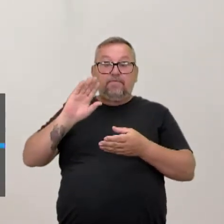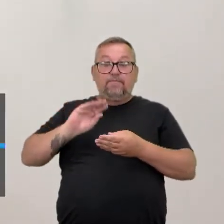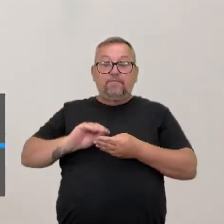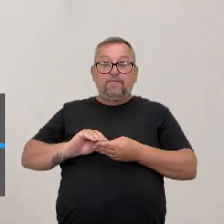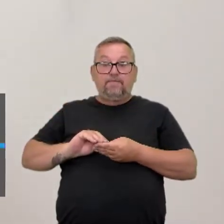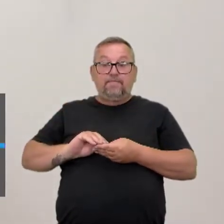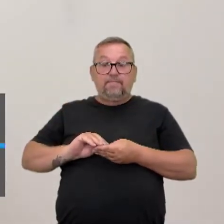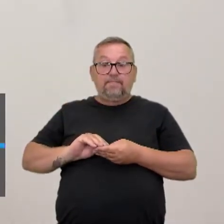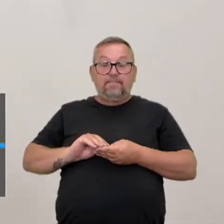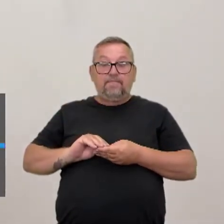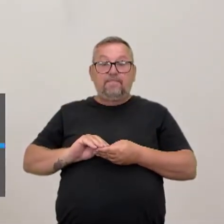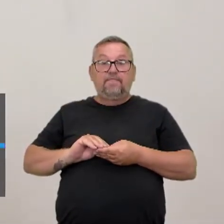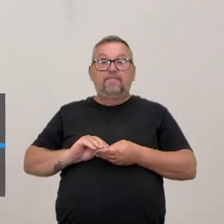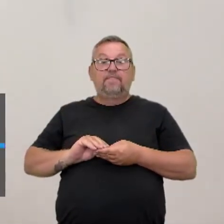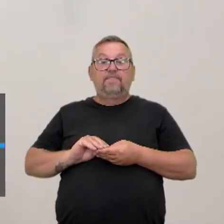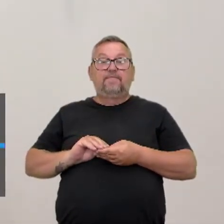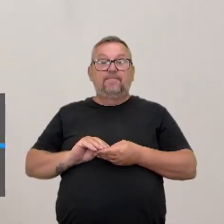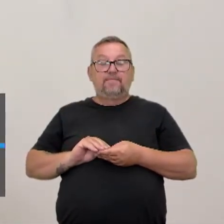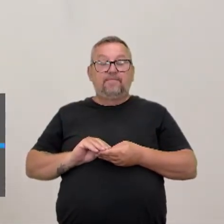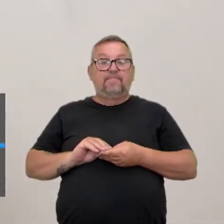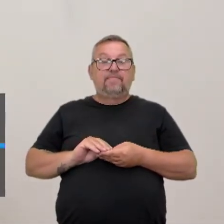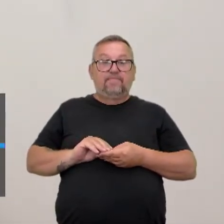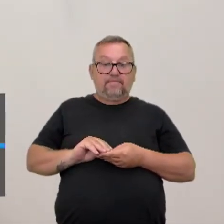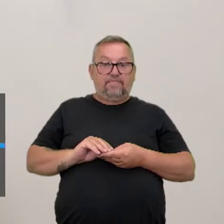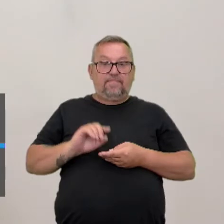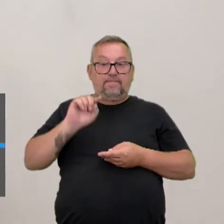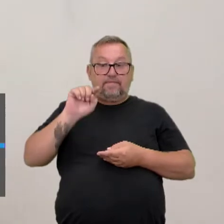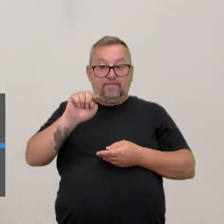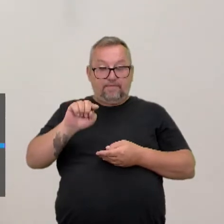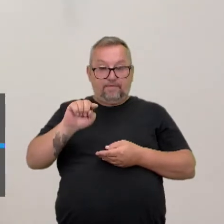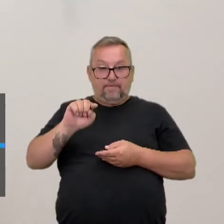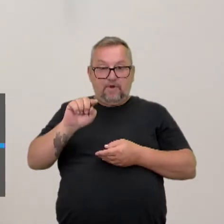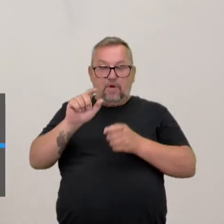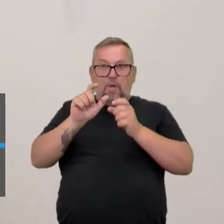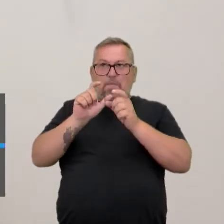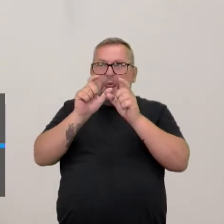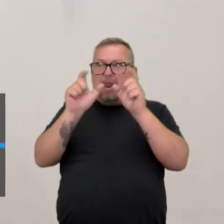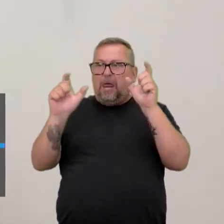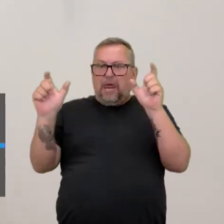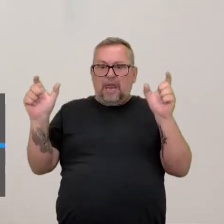que é você, com o menor número de palavras,